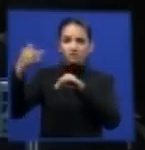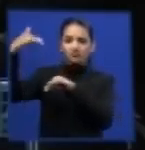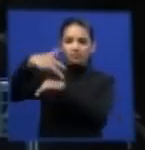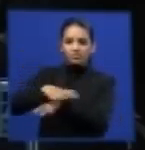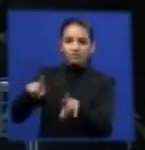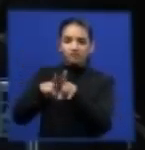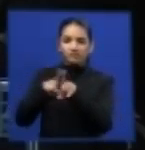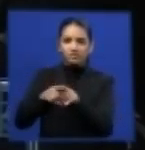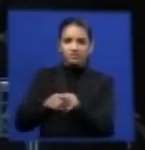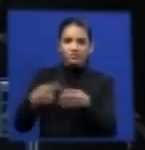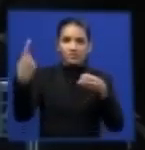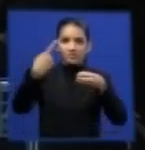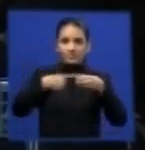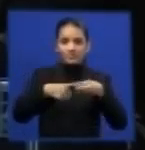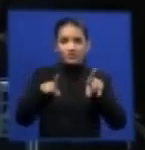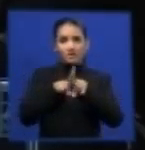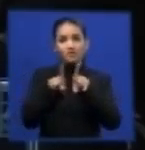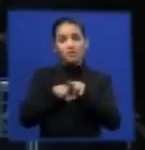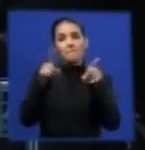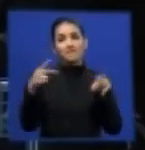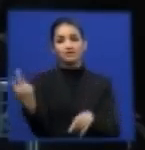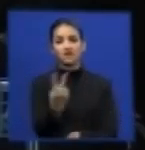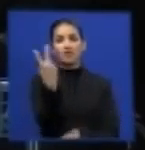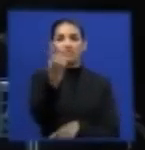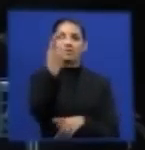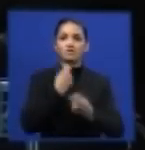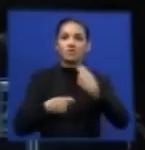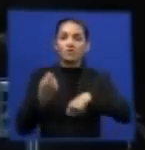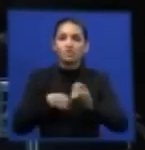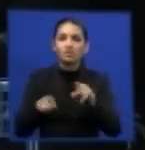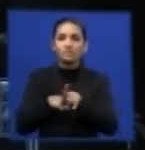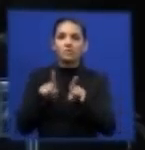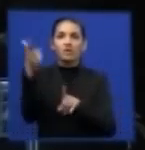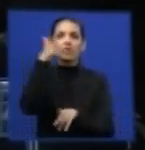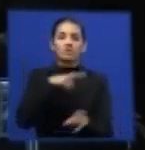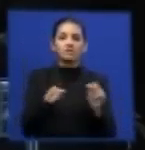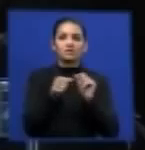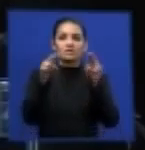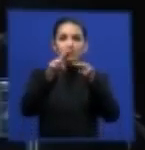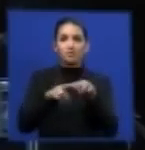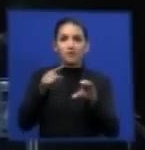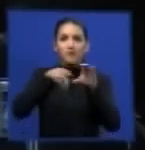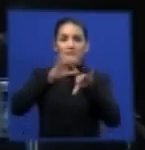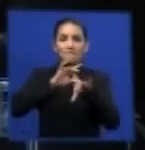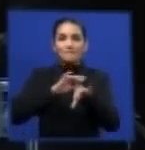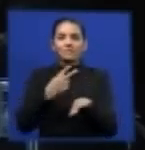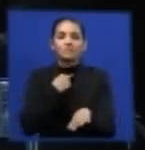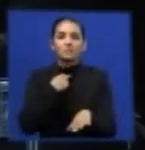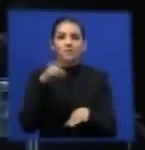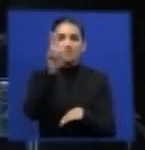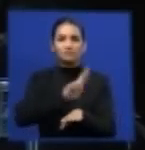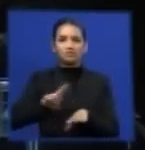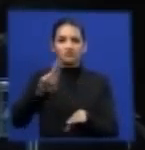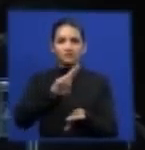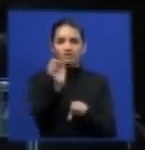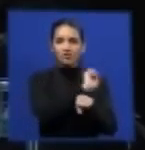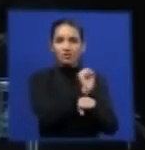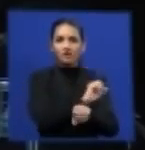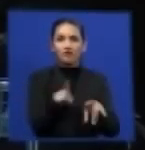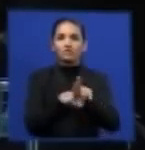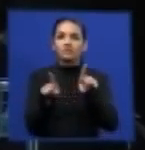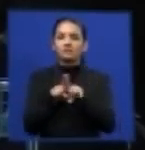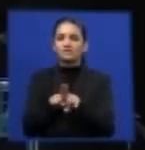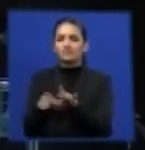Então, essa é a valorização econômica que eles estão retirando do pneu inservível. Também pesquisei a questão das respectivas legislações